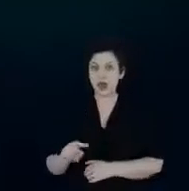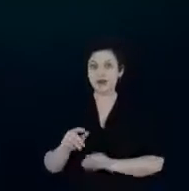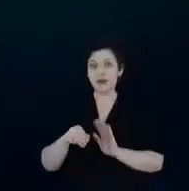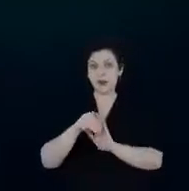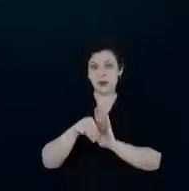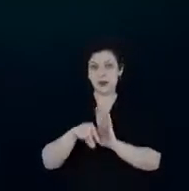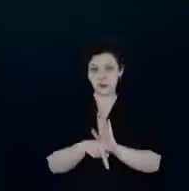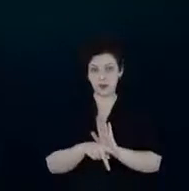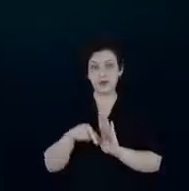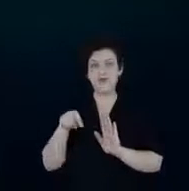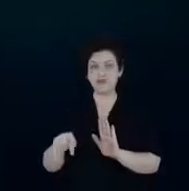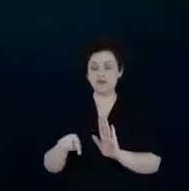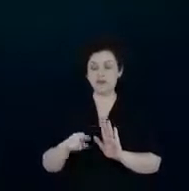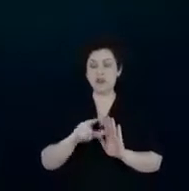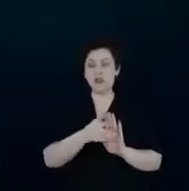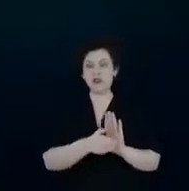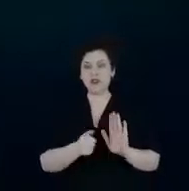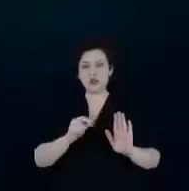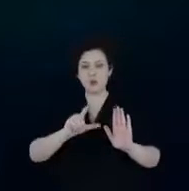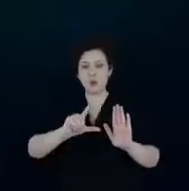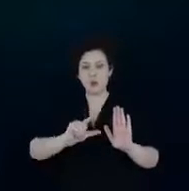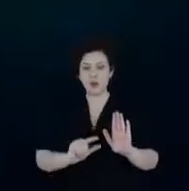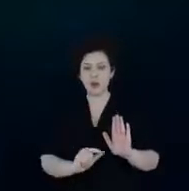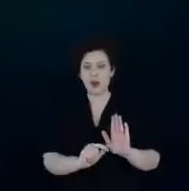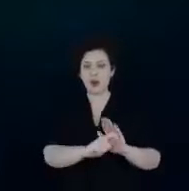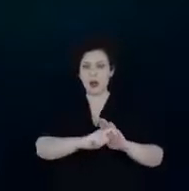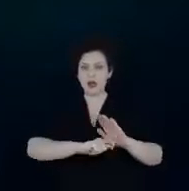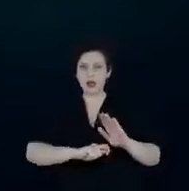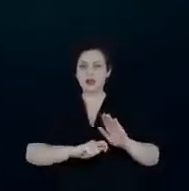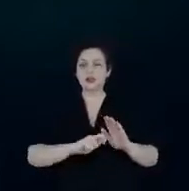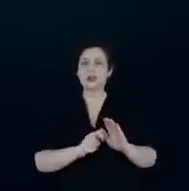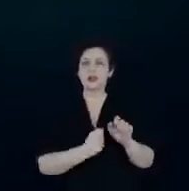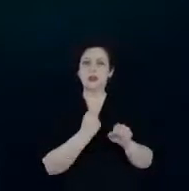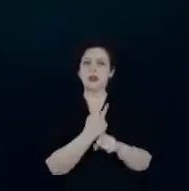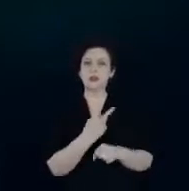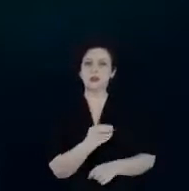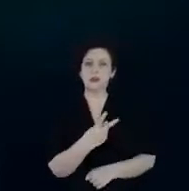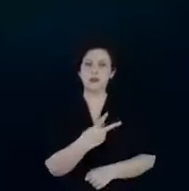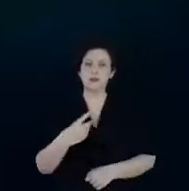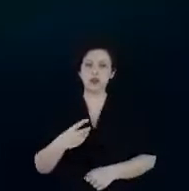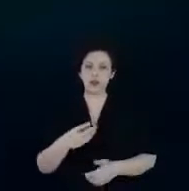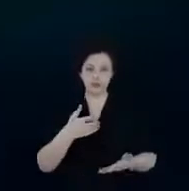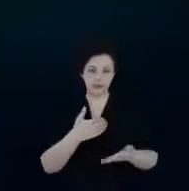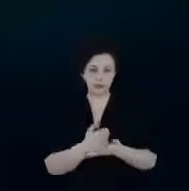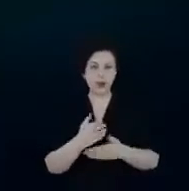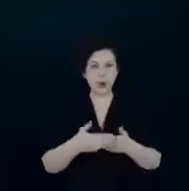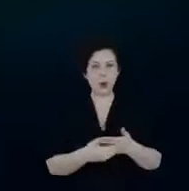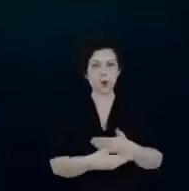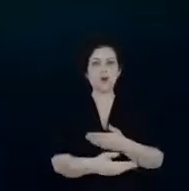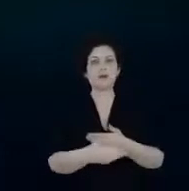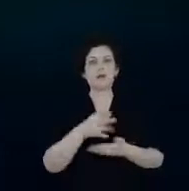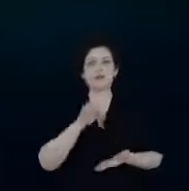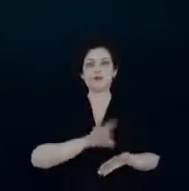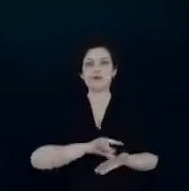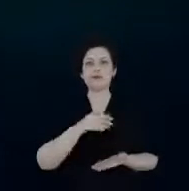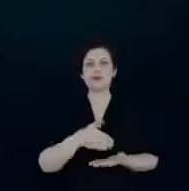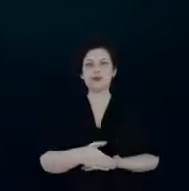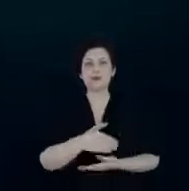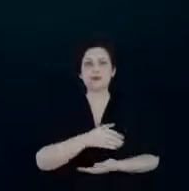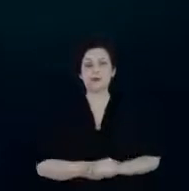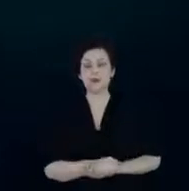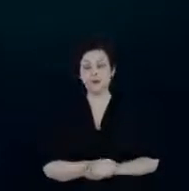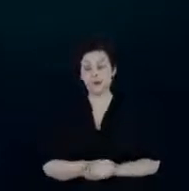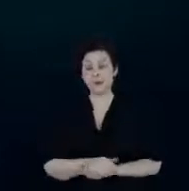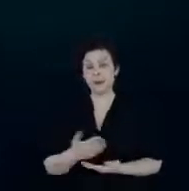que ela convalidou em 2021 na lei 14.120 no momento